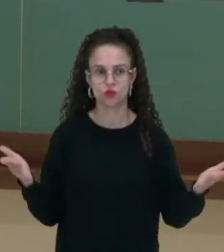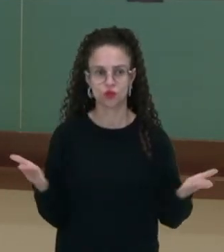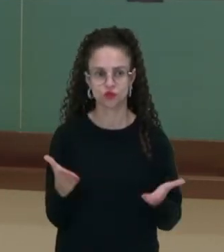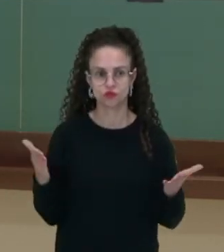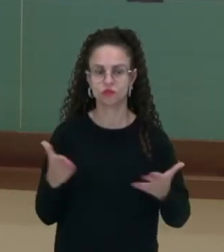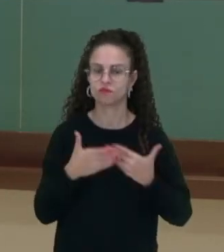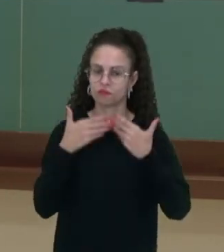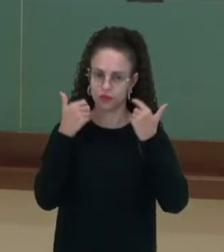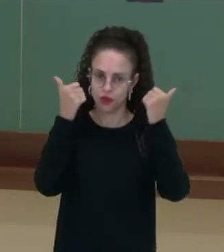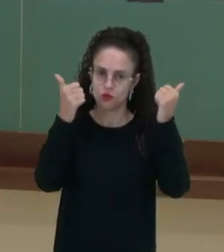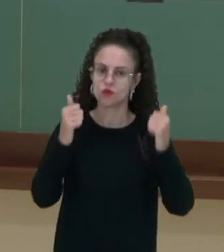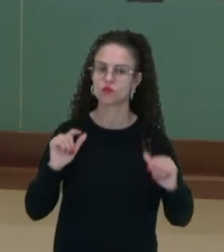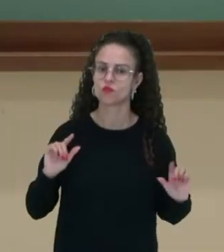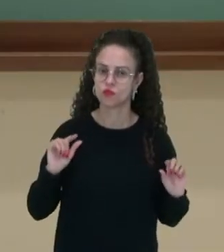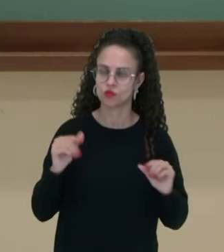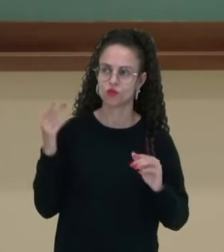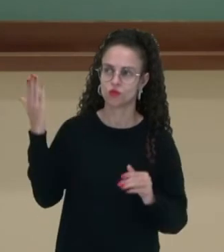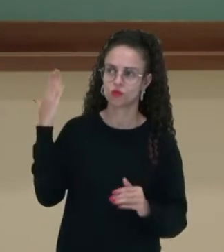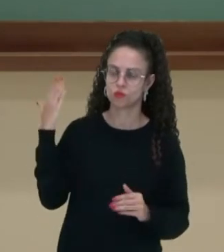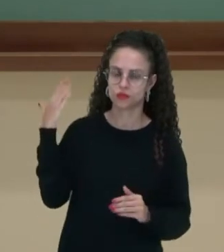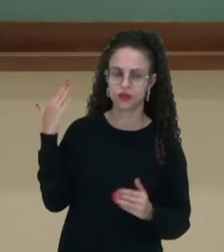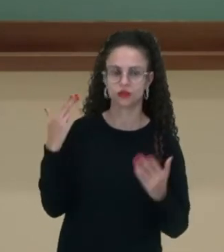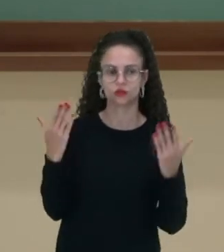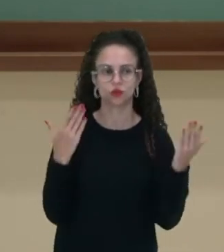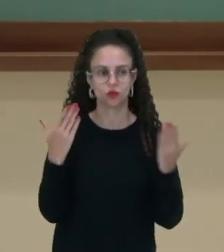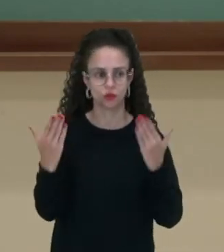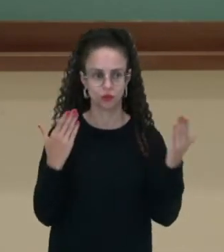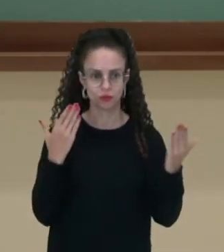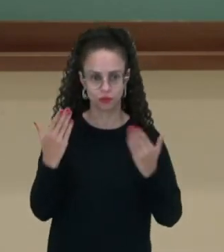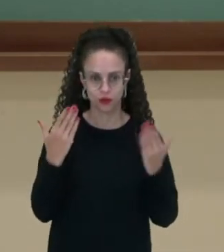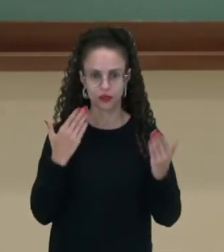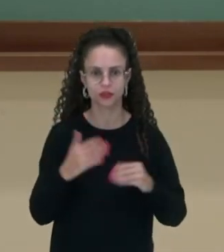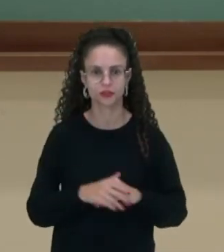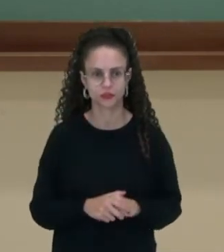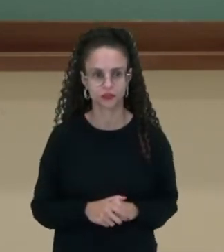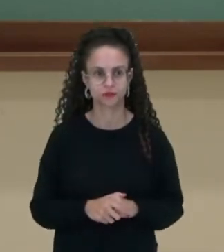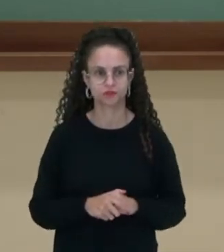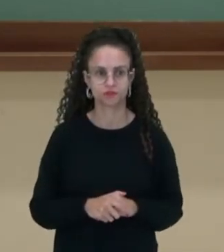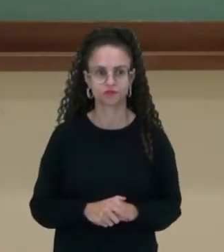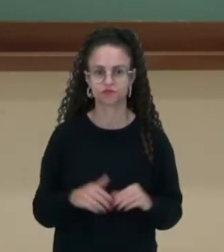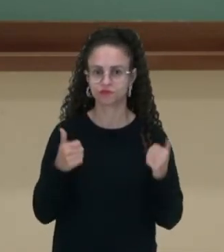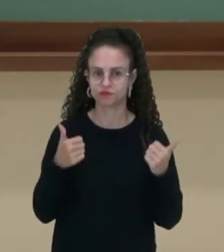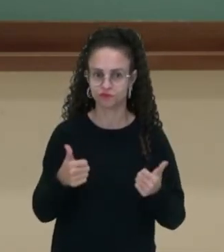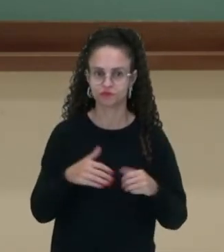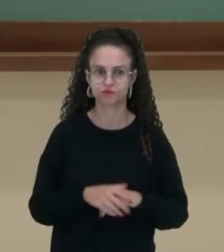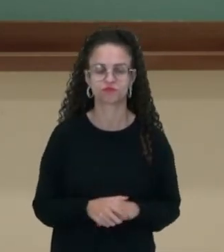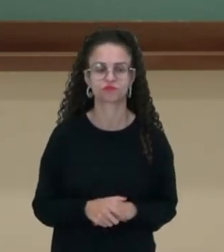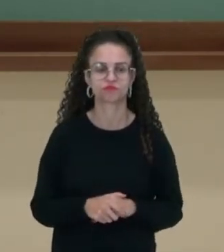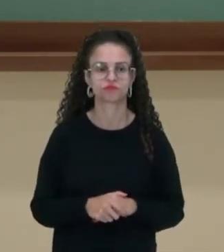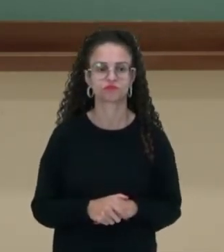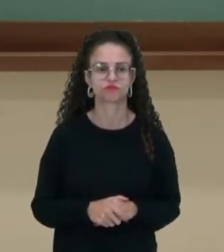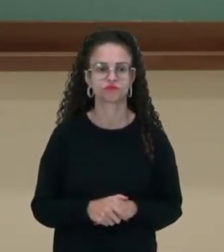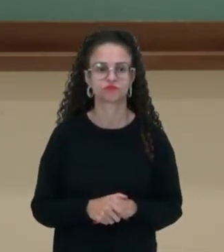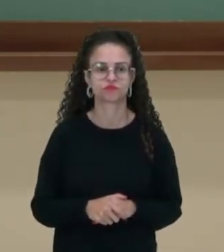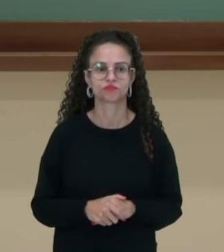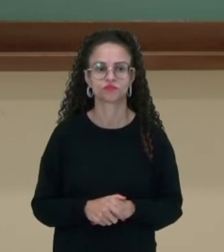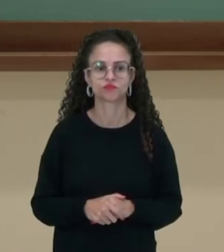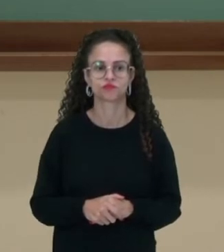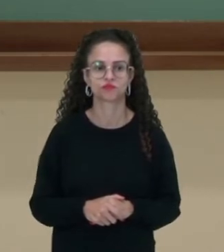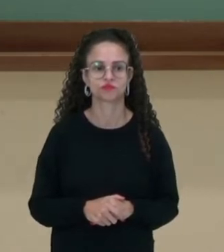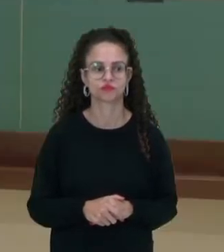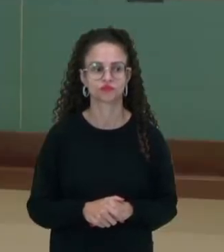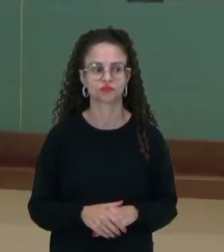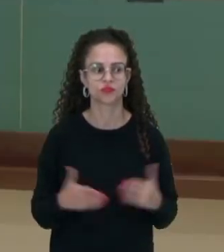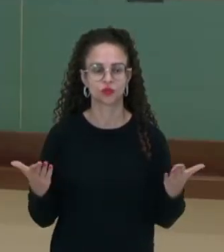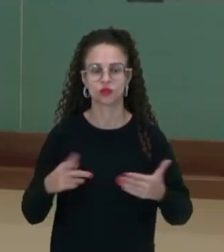já melhorou um tanto quanto ao passado dele, Quanto à sua distribuição de renda, beleza? Muito bem. Agora